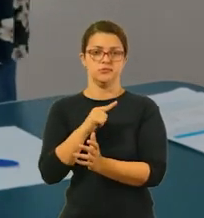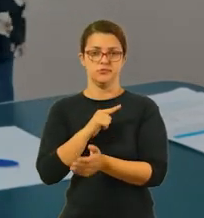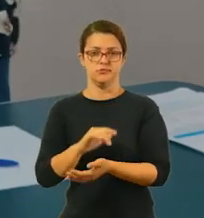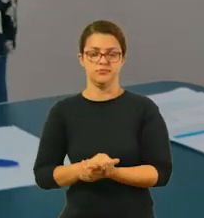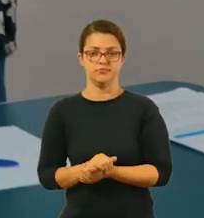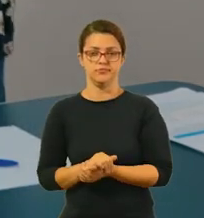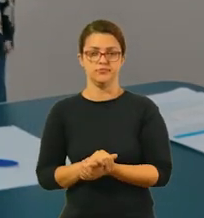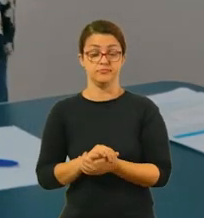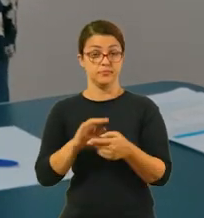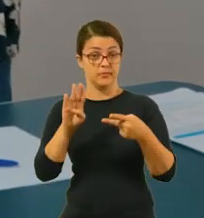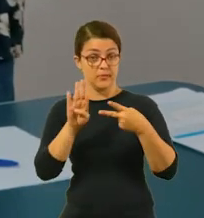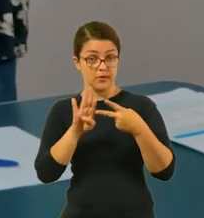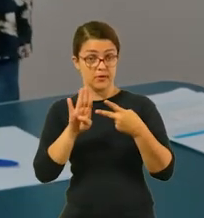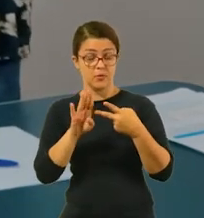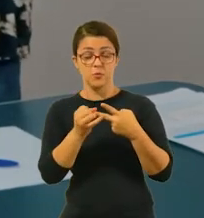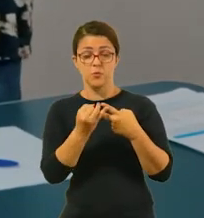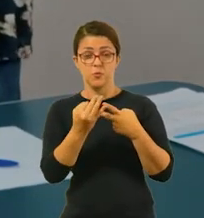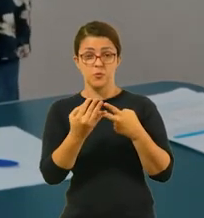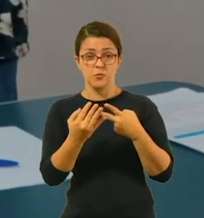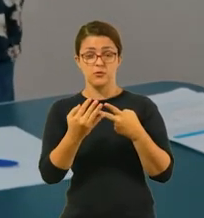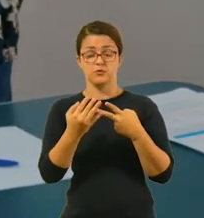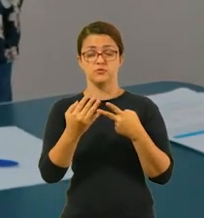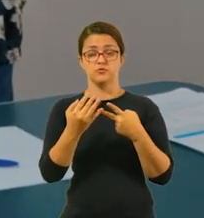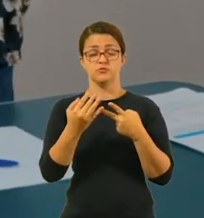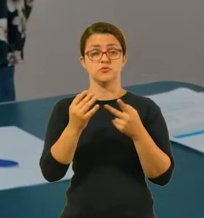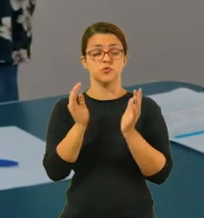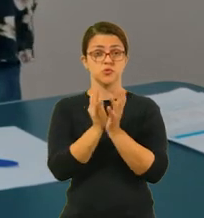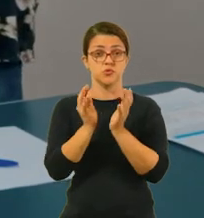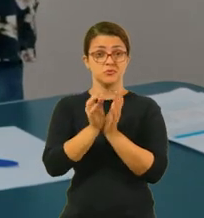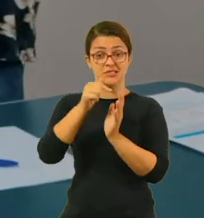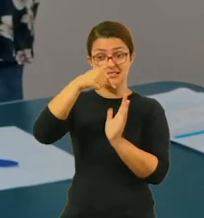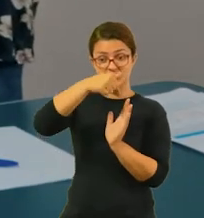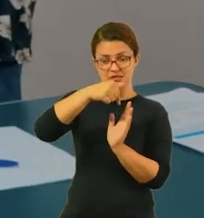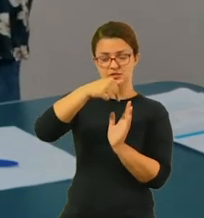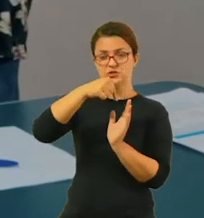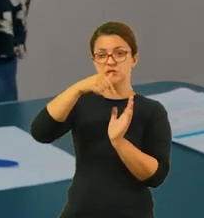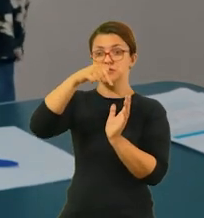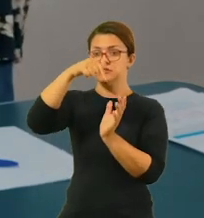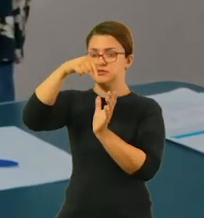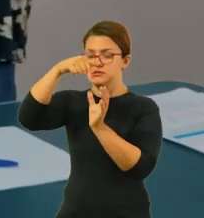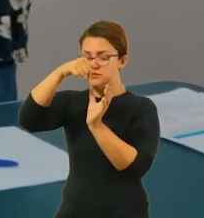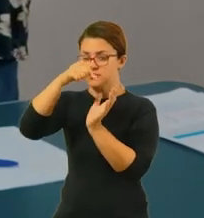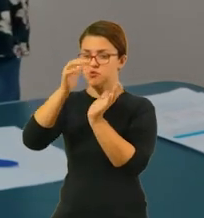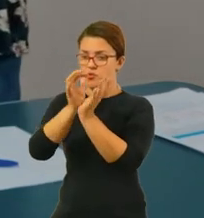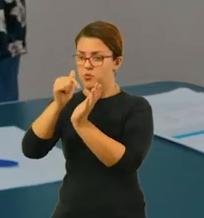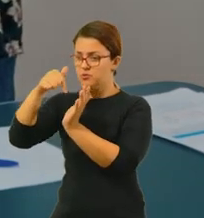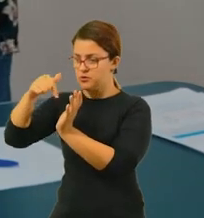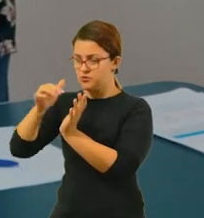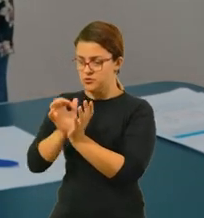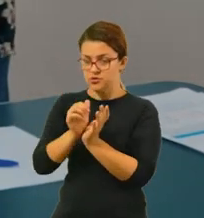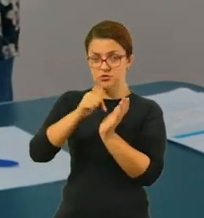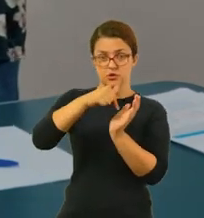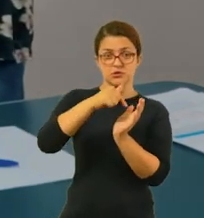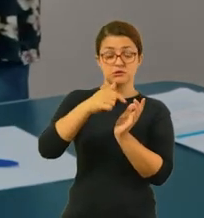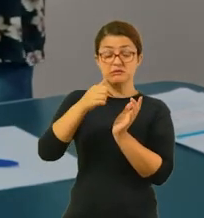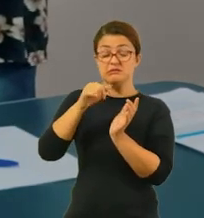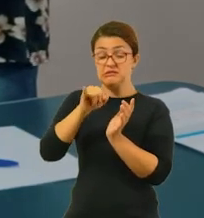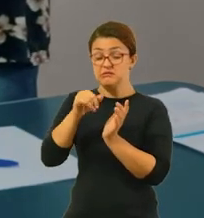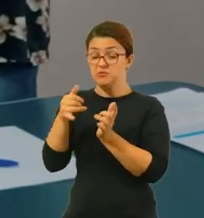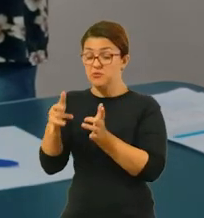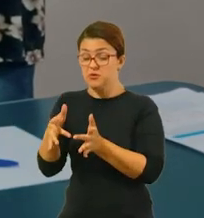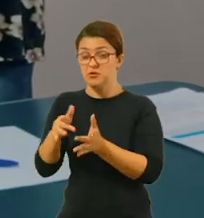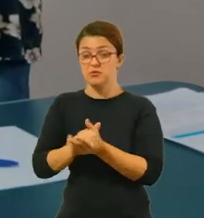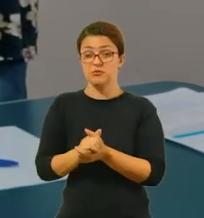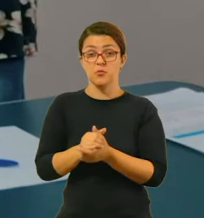forma. B, quantos grupos de 7 círculos, no máximo, podemos formar? E se sobraram? E, por último, na C,